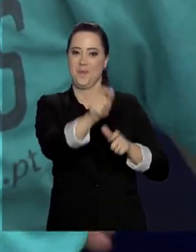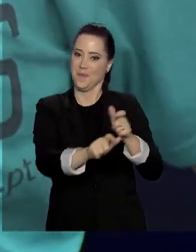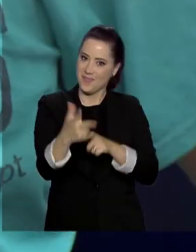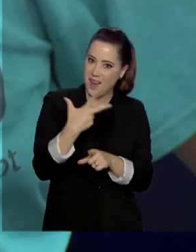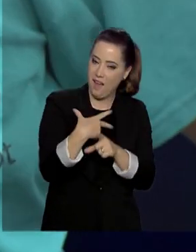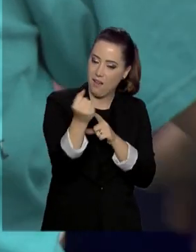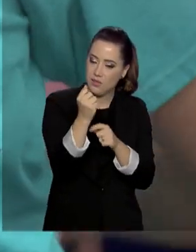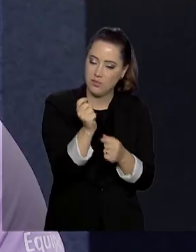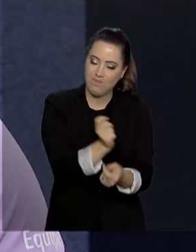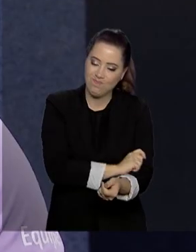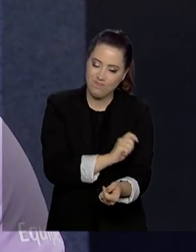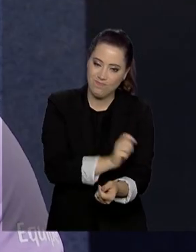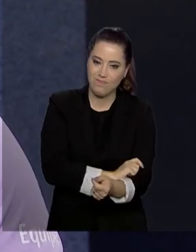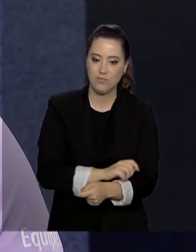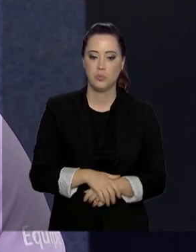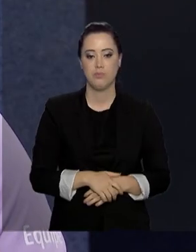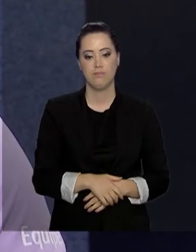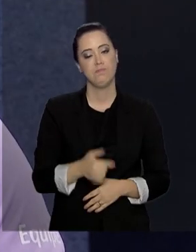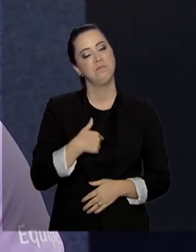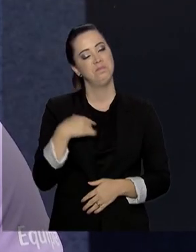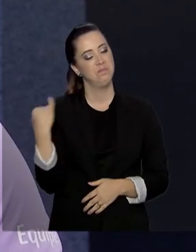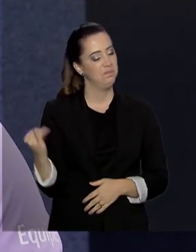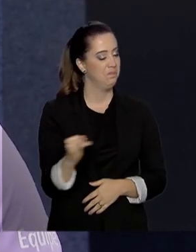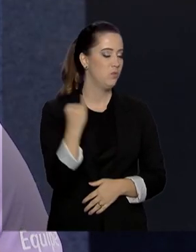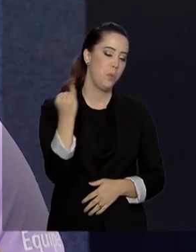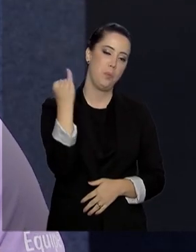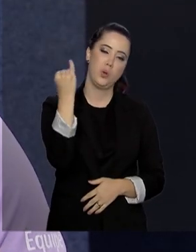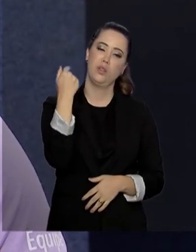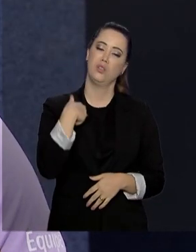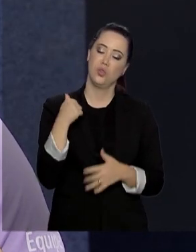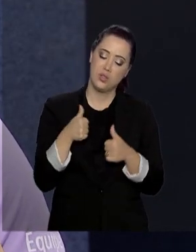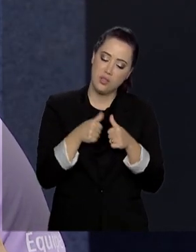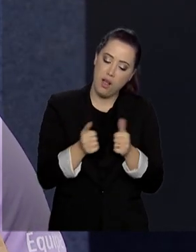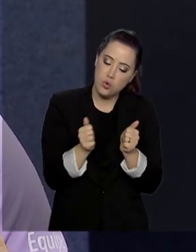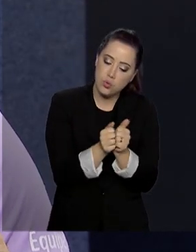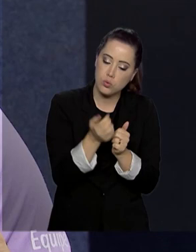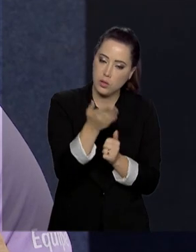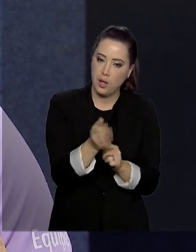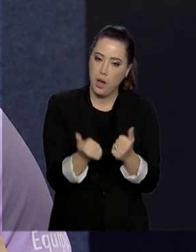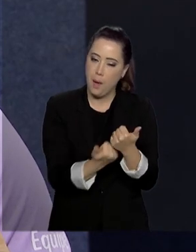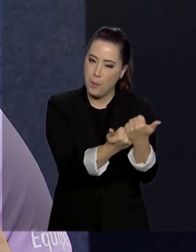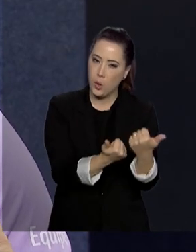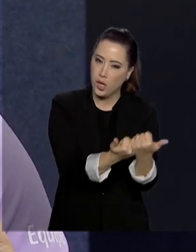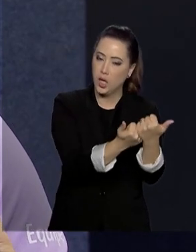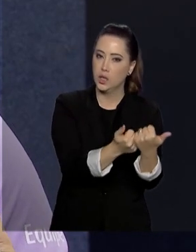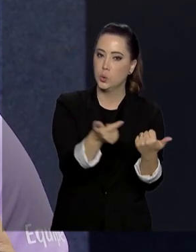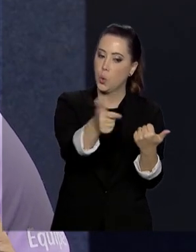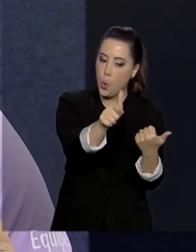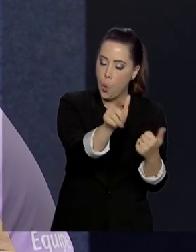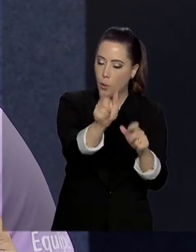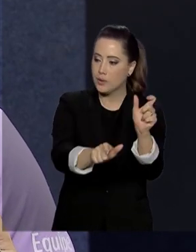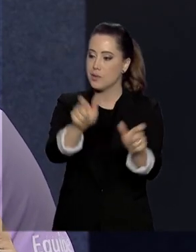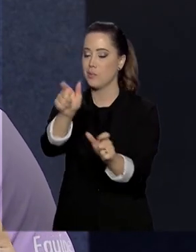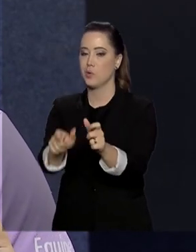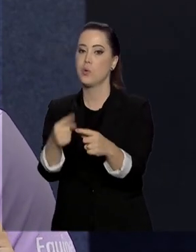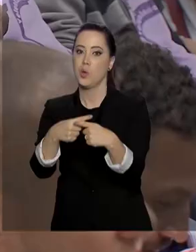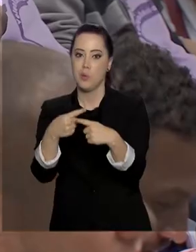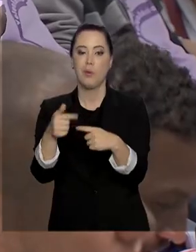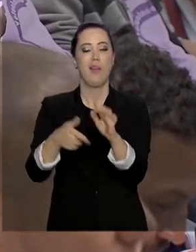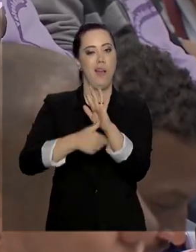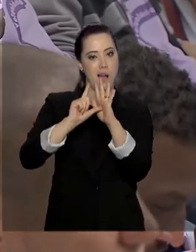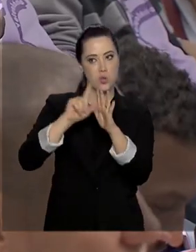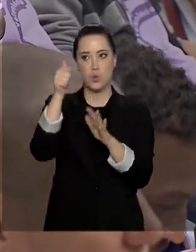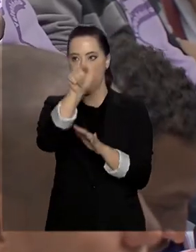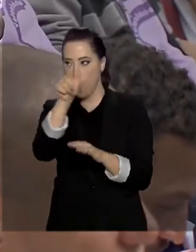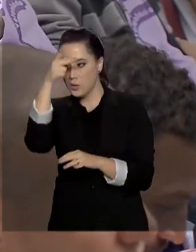superarem o vício. Para mim é um privilégio poder fazer parte da recuperação de alguém, porque outras pessoas fizeram isso por mim.